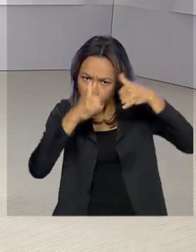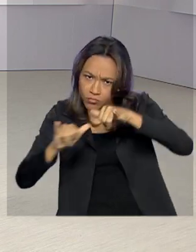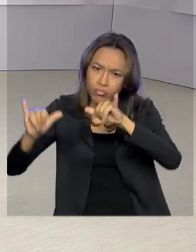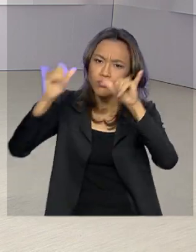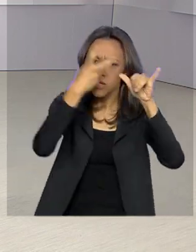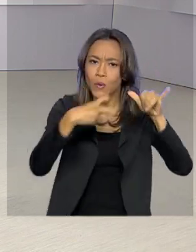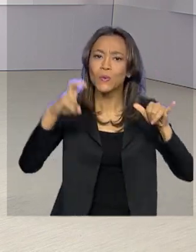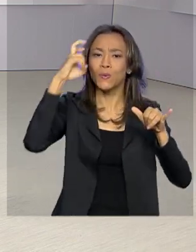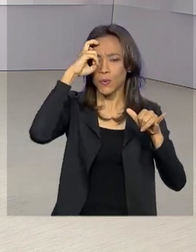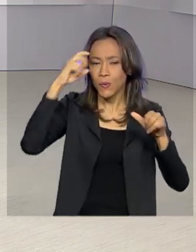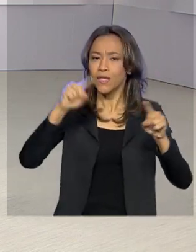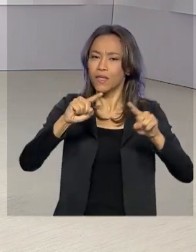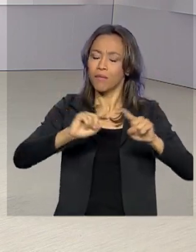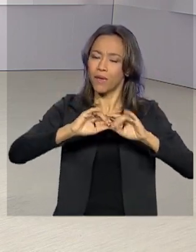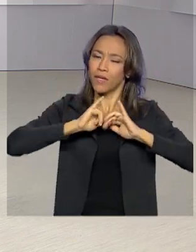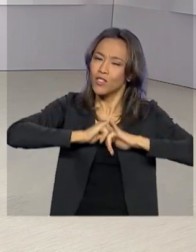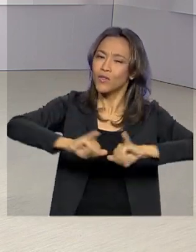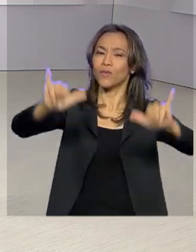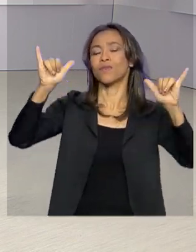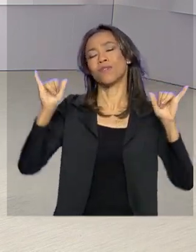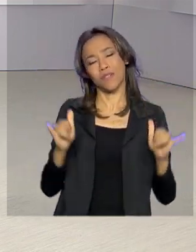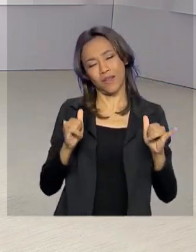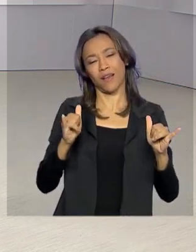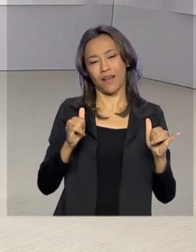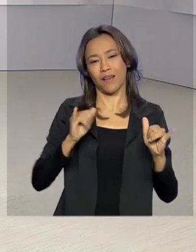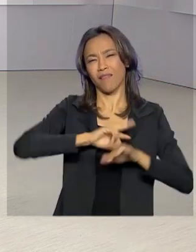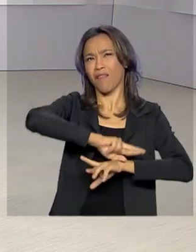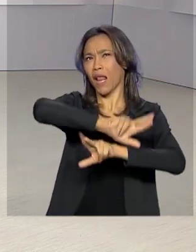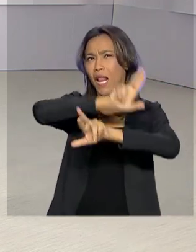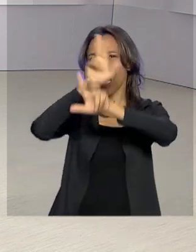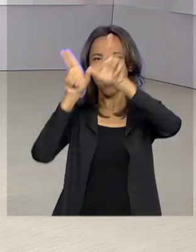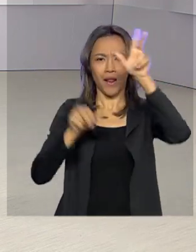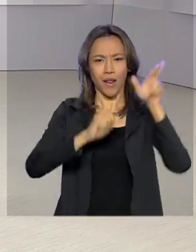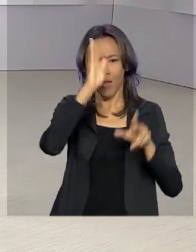contribuir para reforçar a imagem culturalmente diversificada do Brasil lá fora.